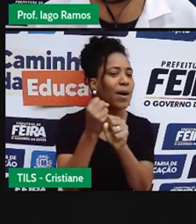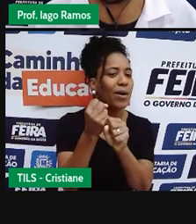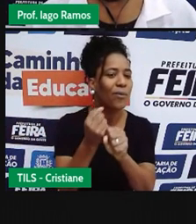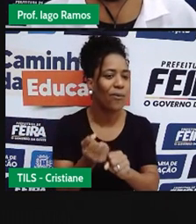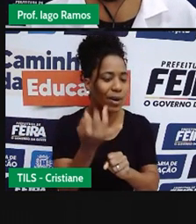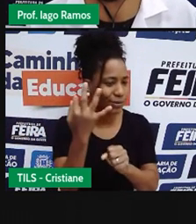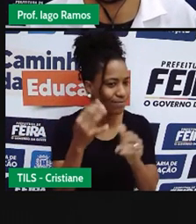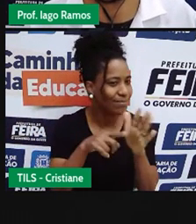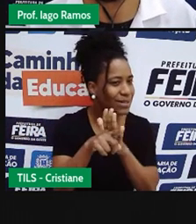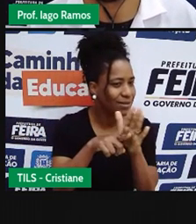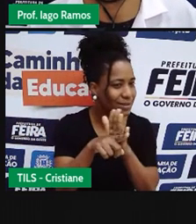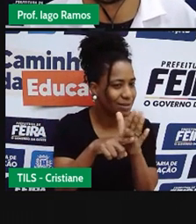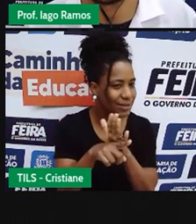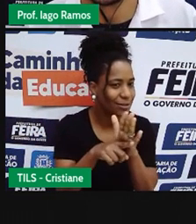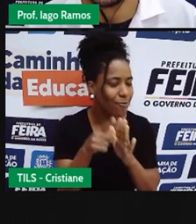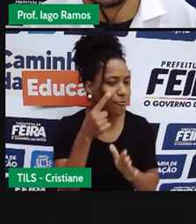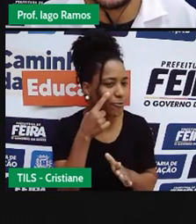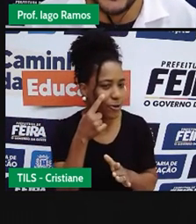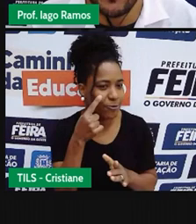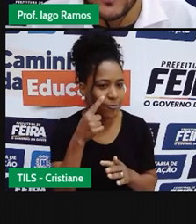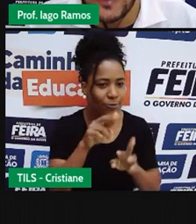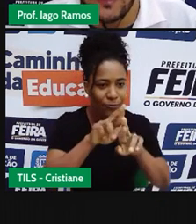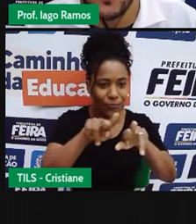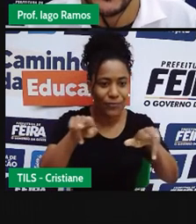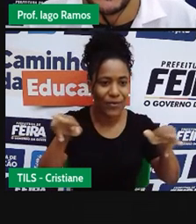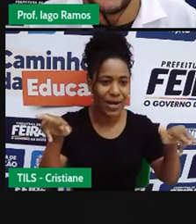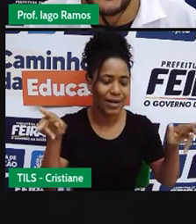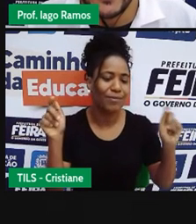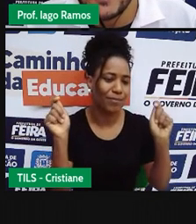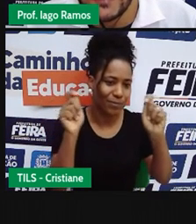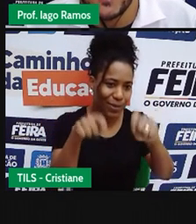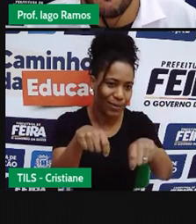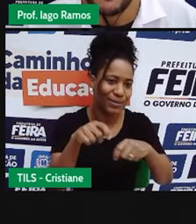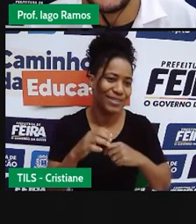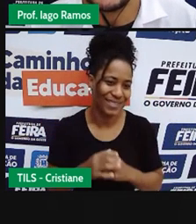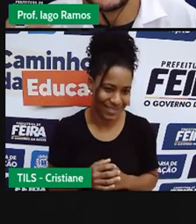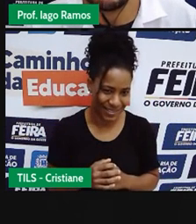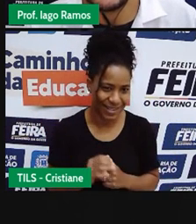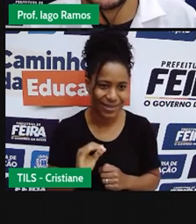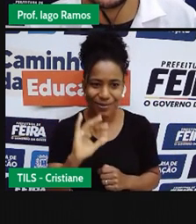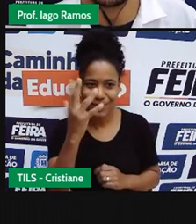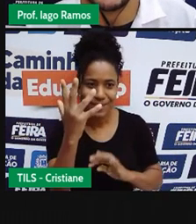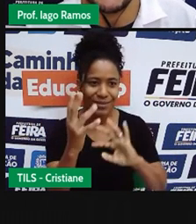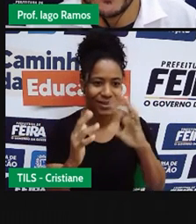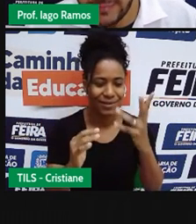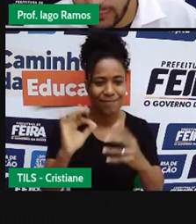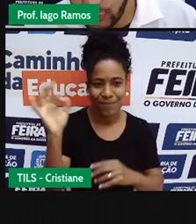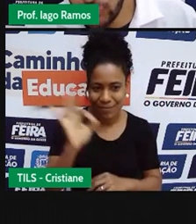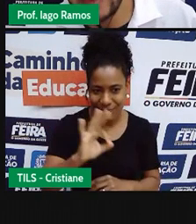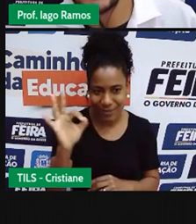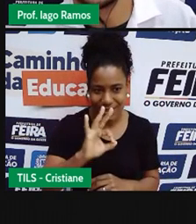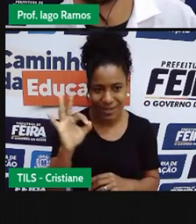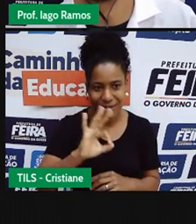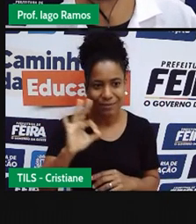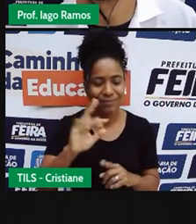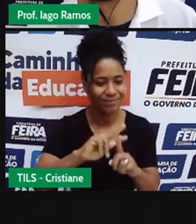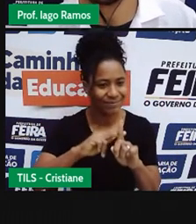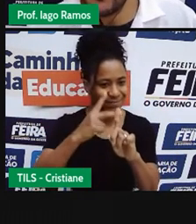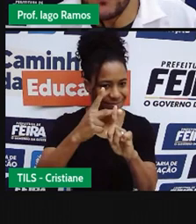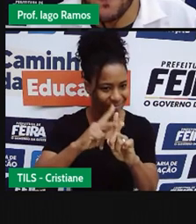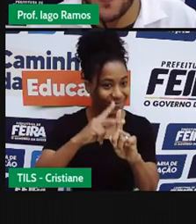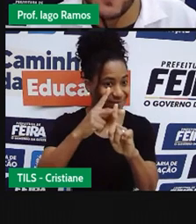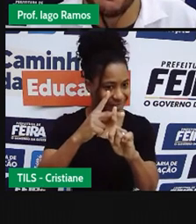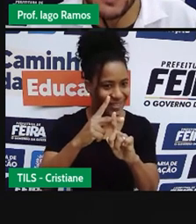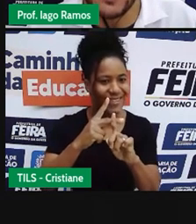faz essa pesquisa de situações onde é possível aparecer esses percentuais sucessivos,